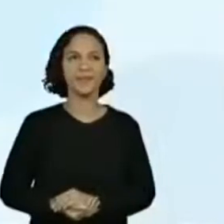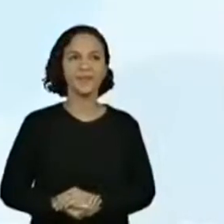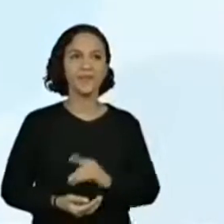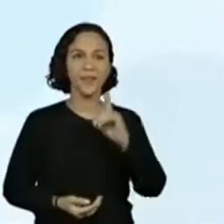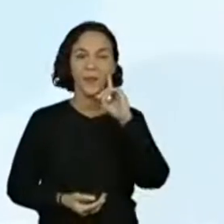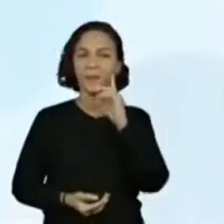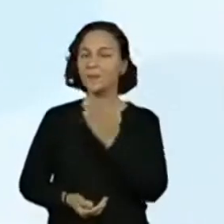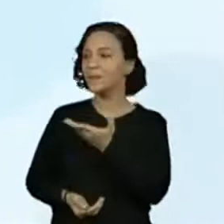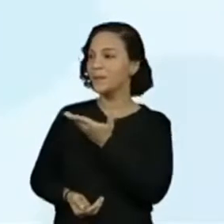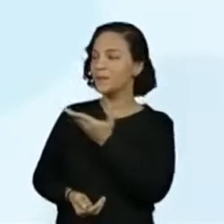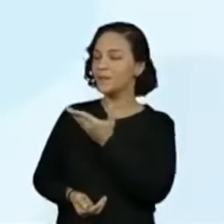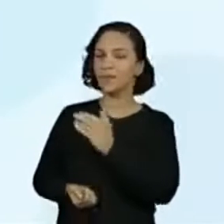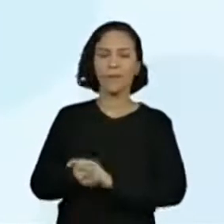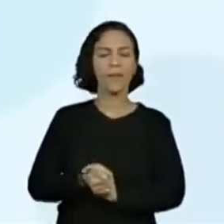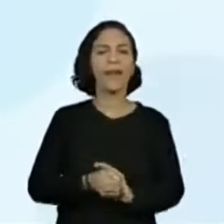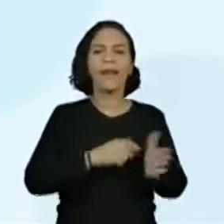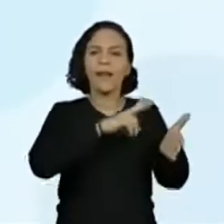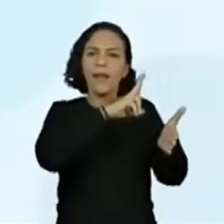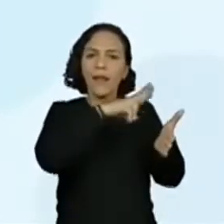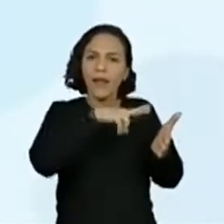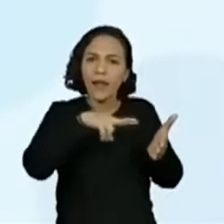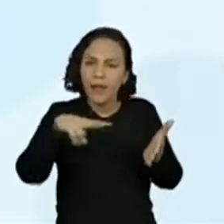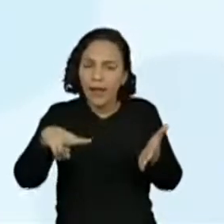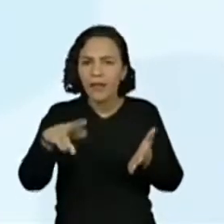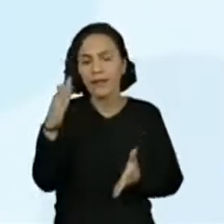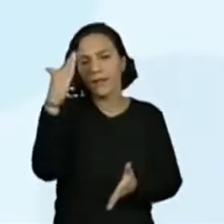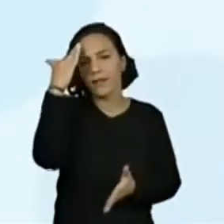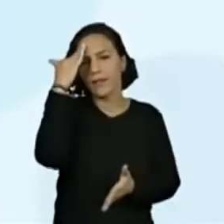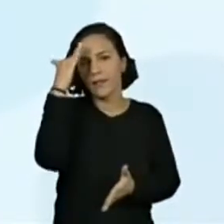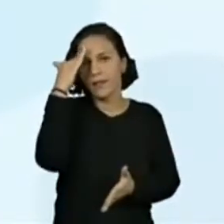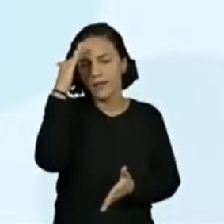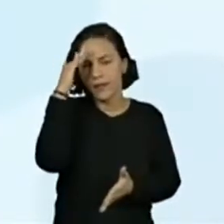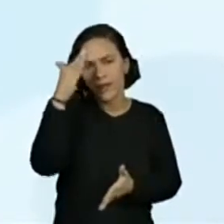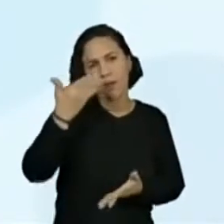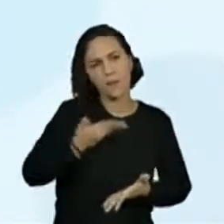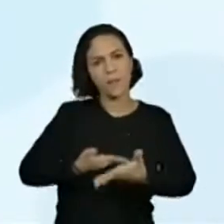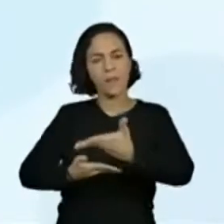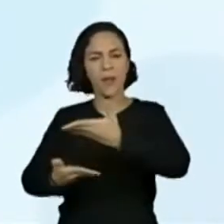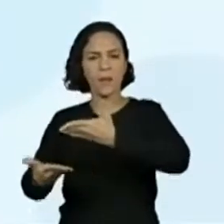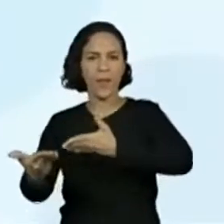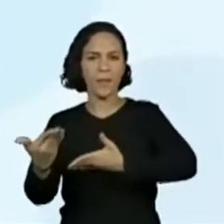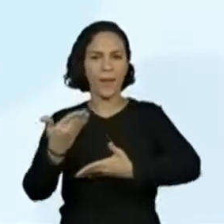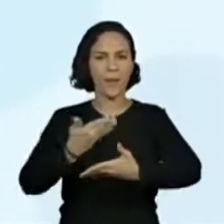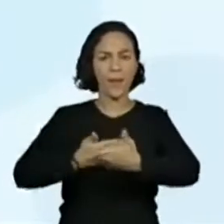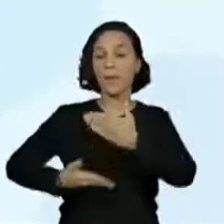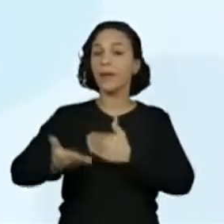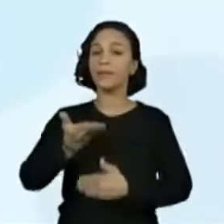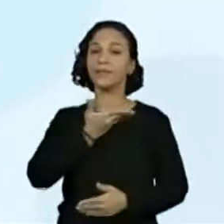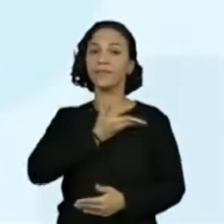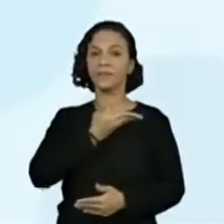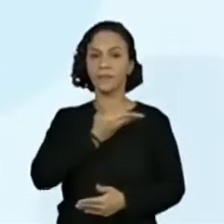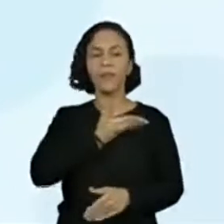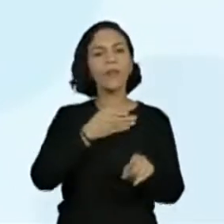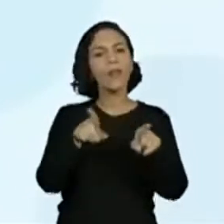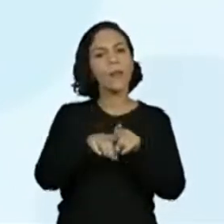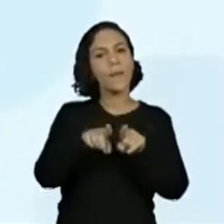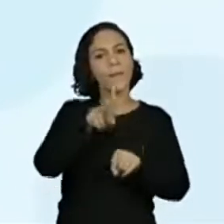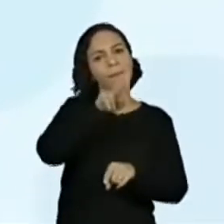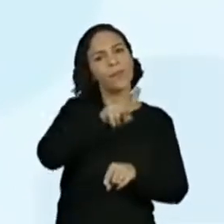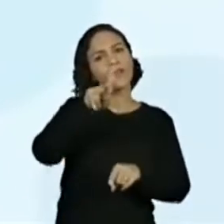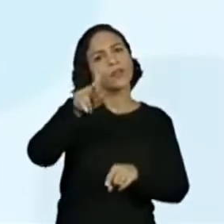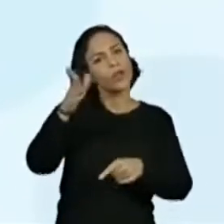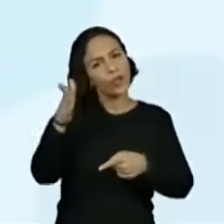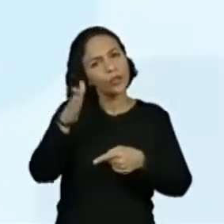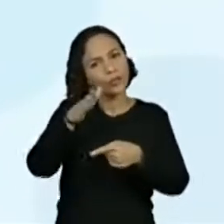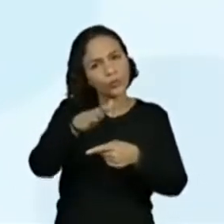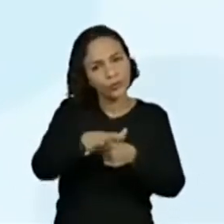Ler e compreender em colaboração com os colegas e com a ajuda do professor